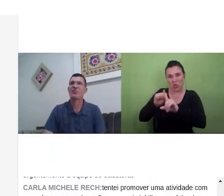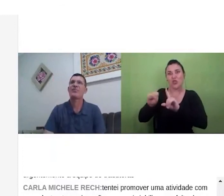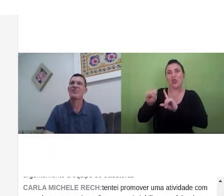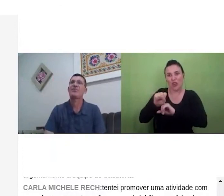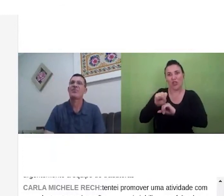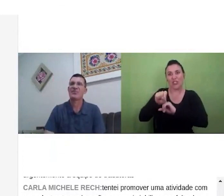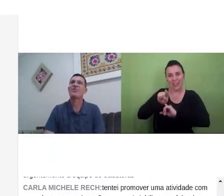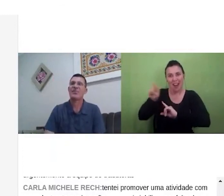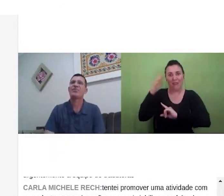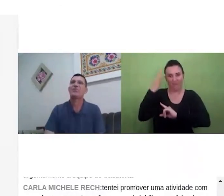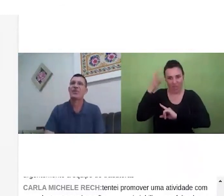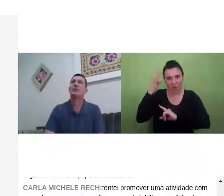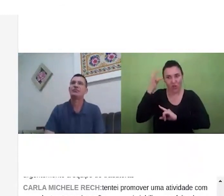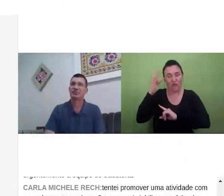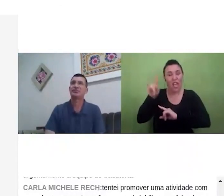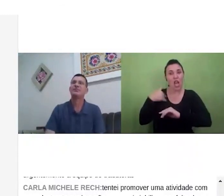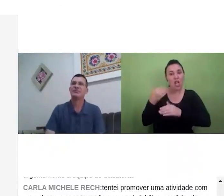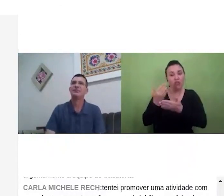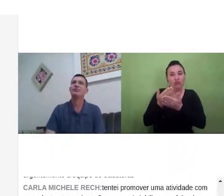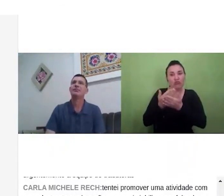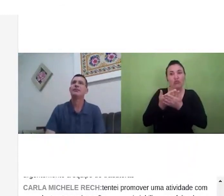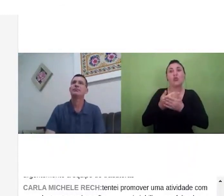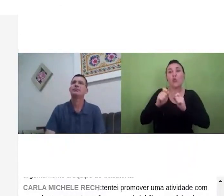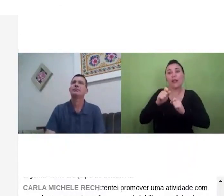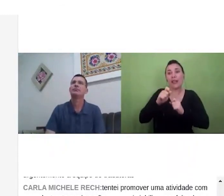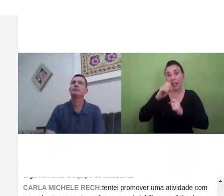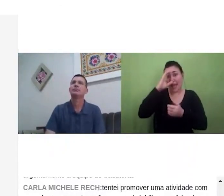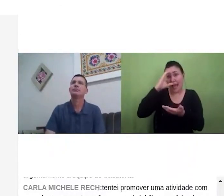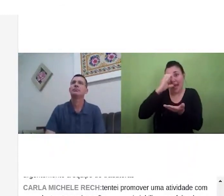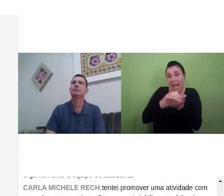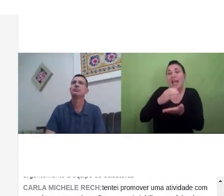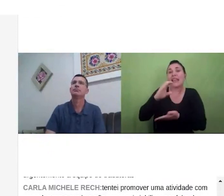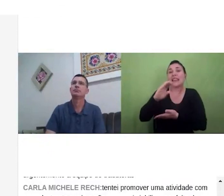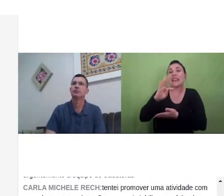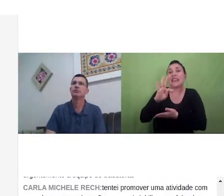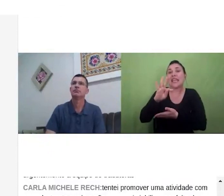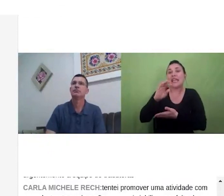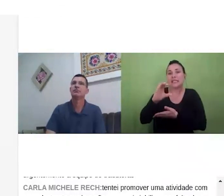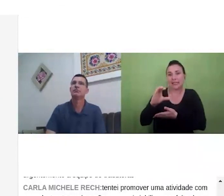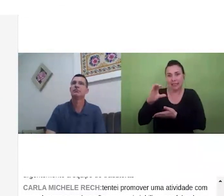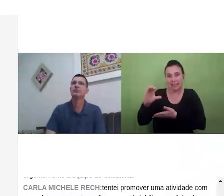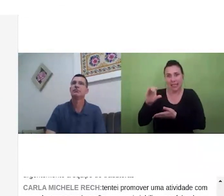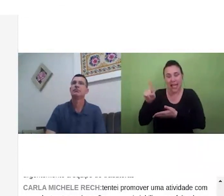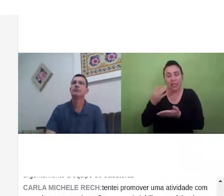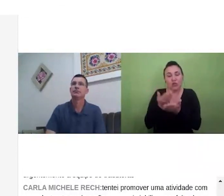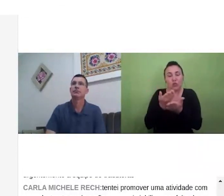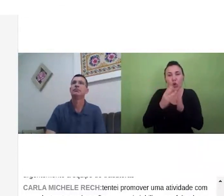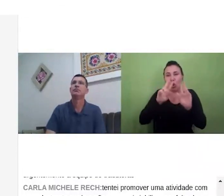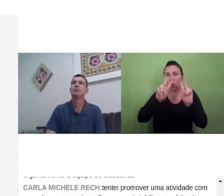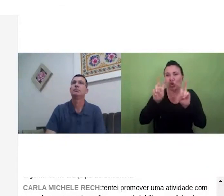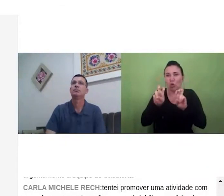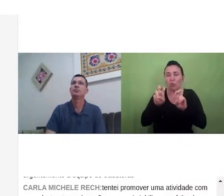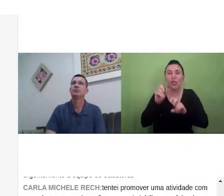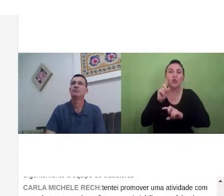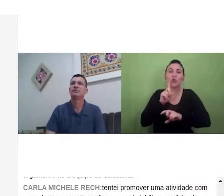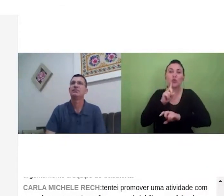ele estudou inclusive no TCC dele a inclusão dos surdos do ensino médio e eu como professora